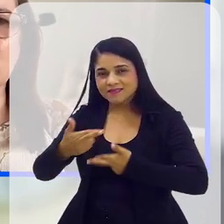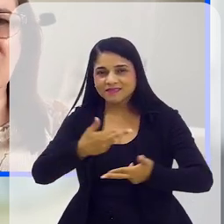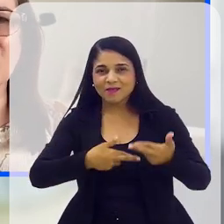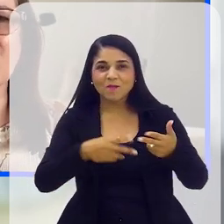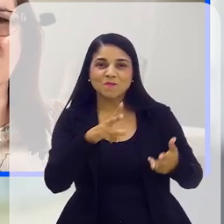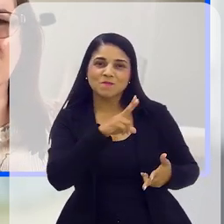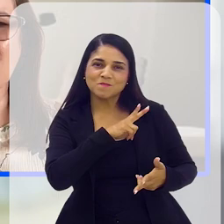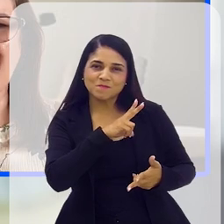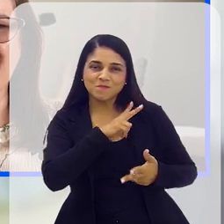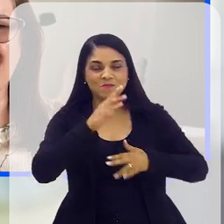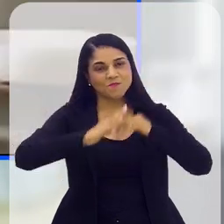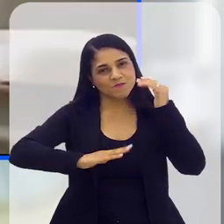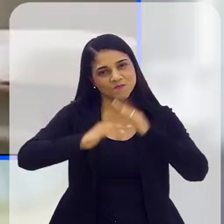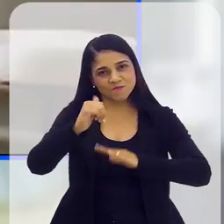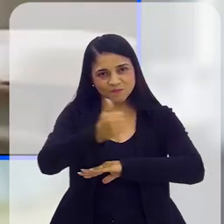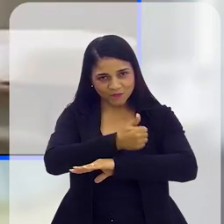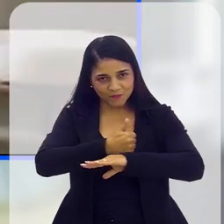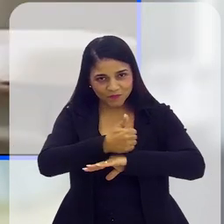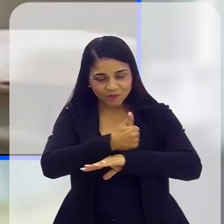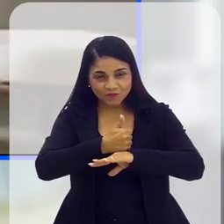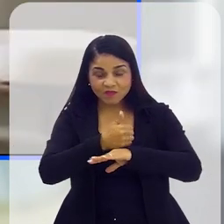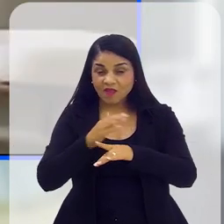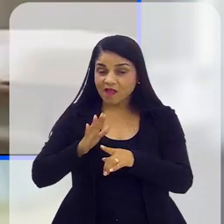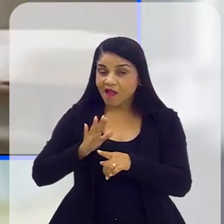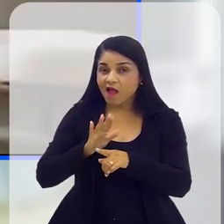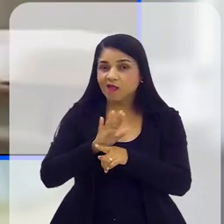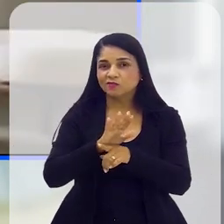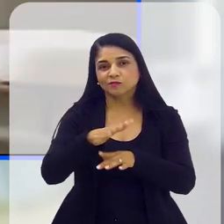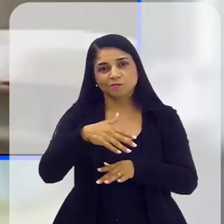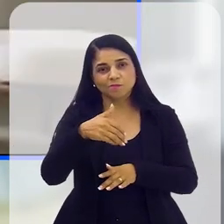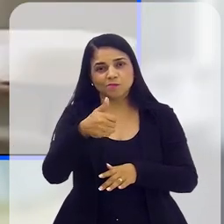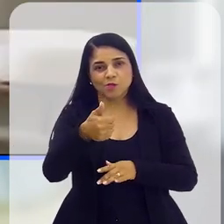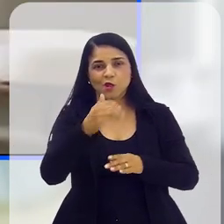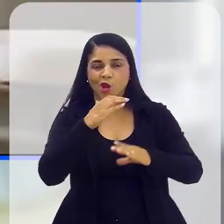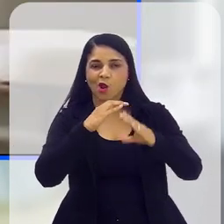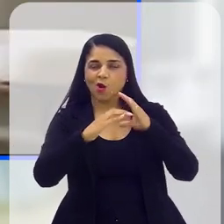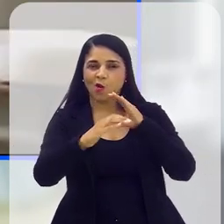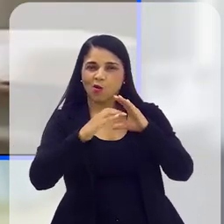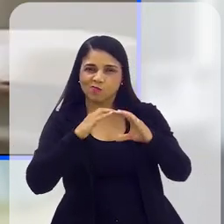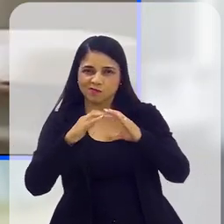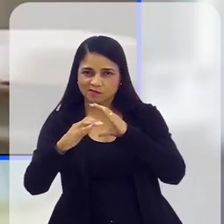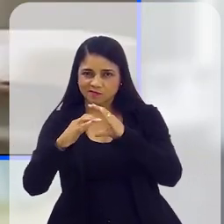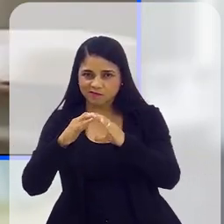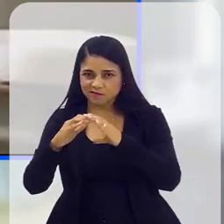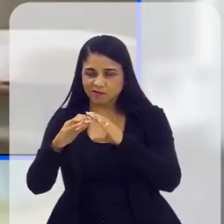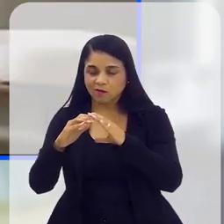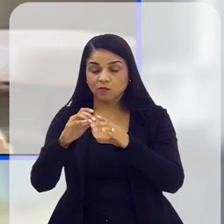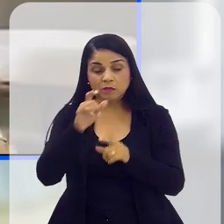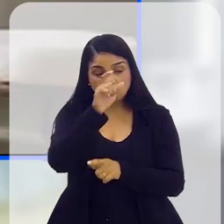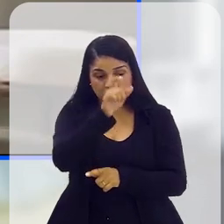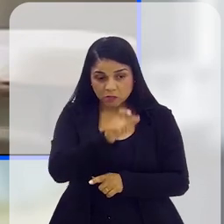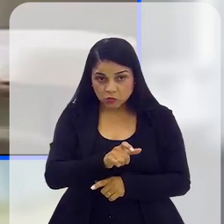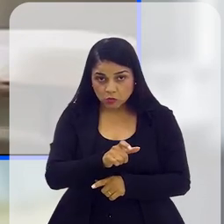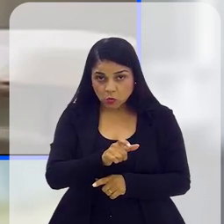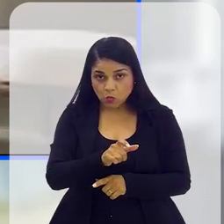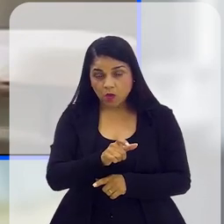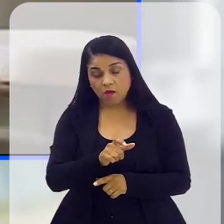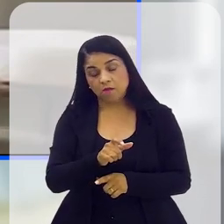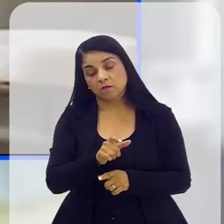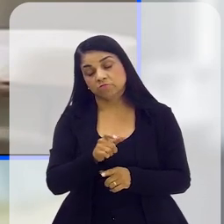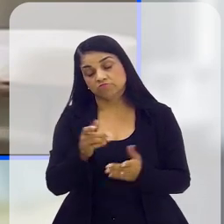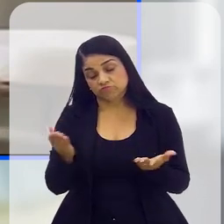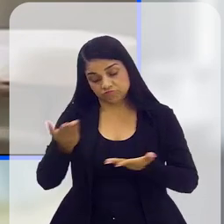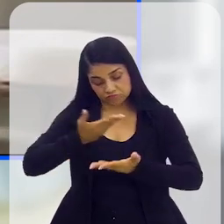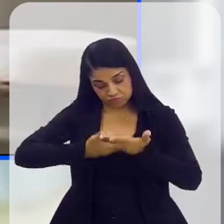elas pessoais ou profissionais. Isso ajuda muito a melhorar a comunicação, não só da pessoa com o outro,